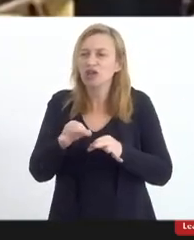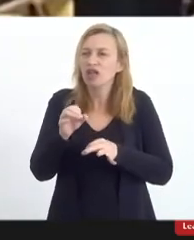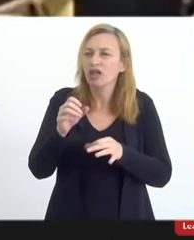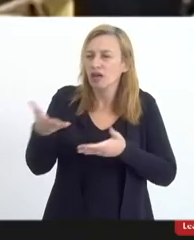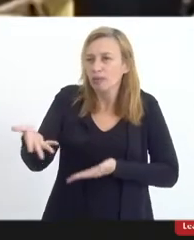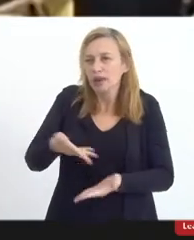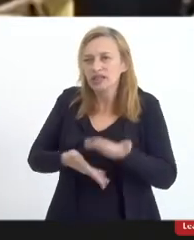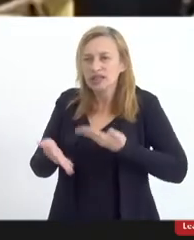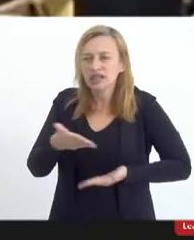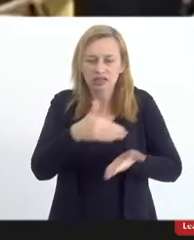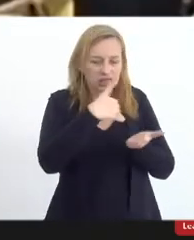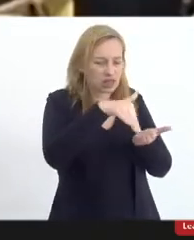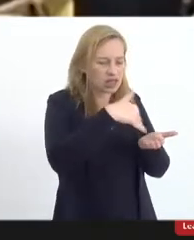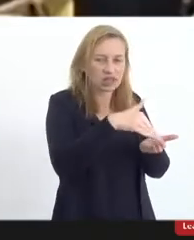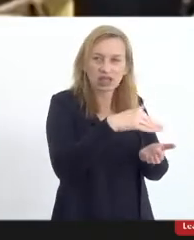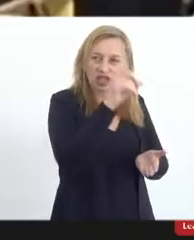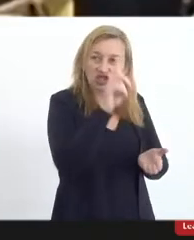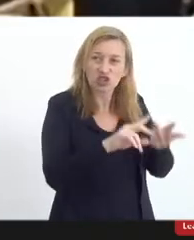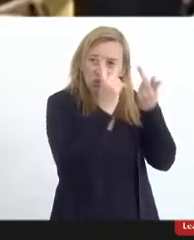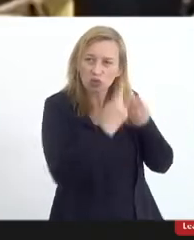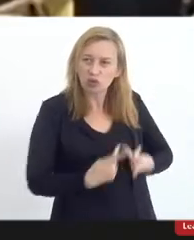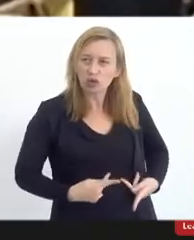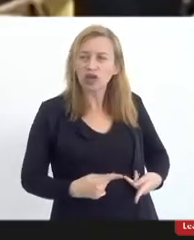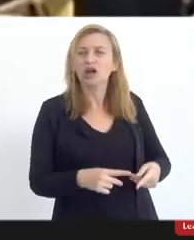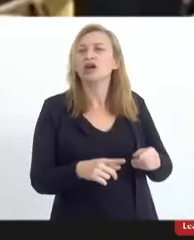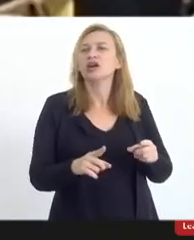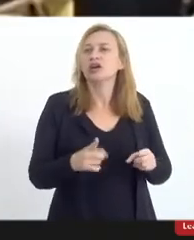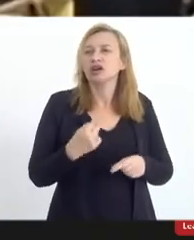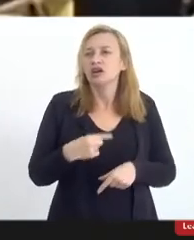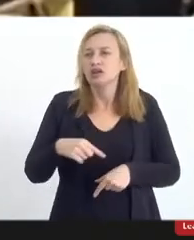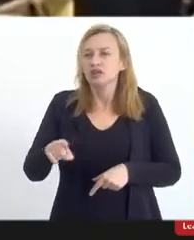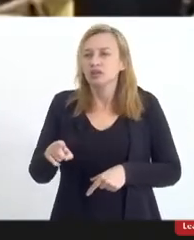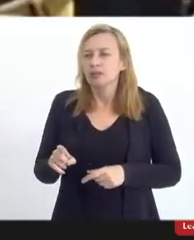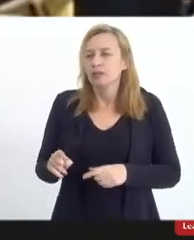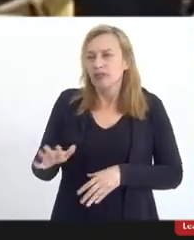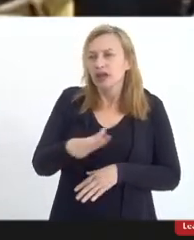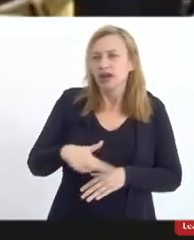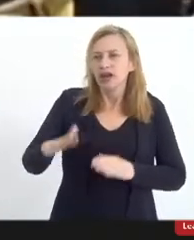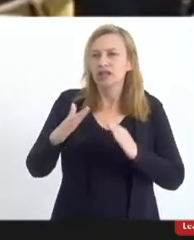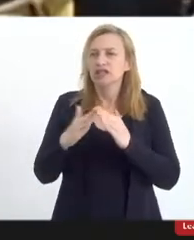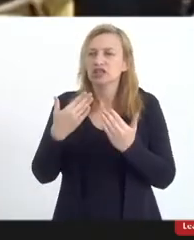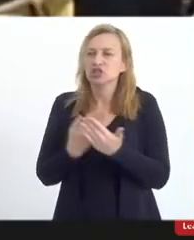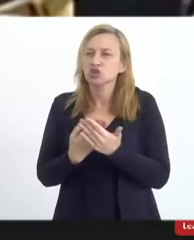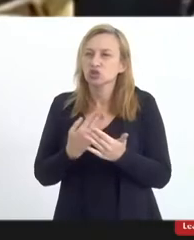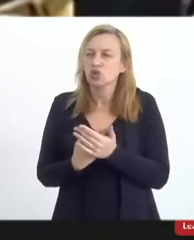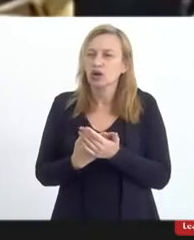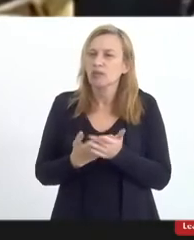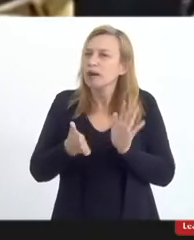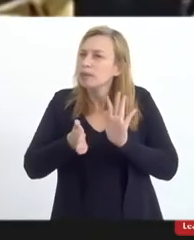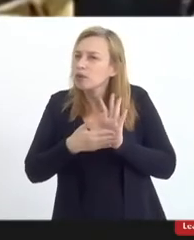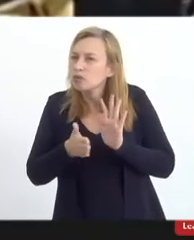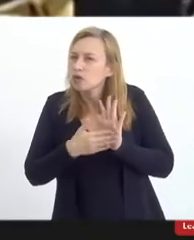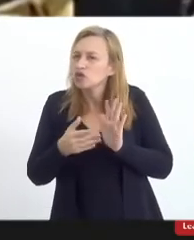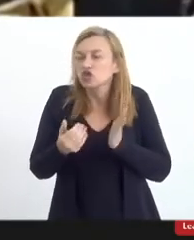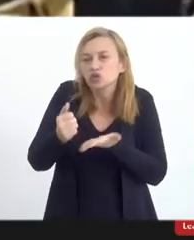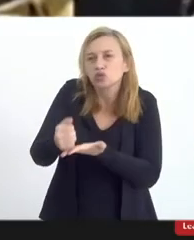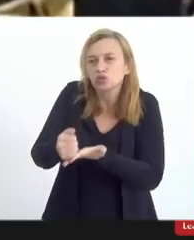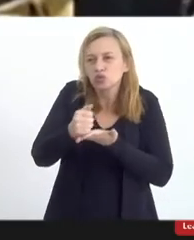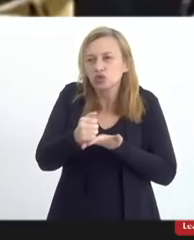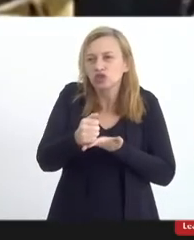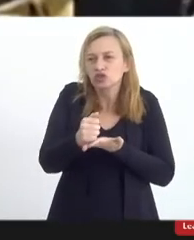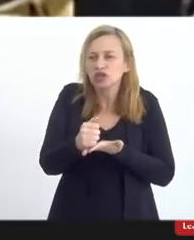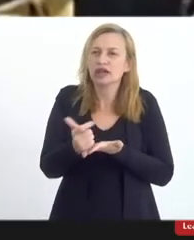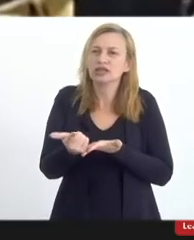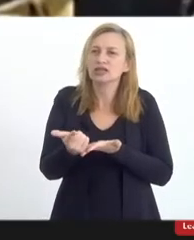em parceria com a Secretaria de Direitos Humanos, e fomos a uma unidade escolar para propor que eles nos ajudassem nesse